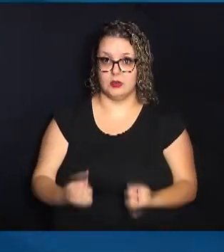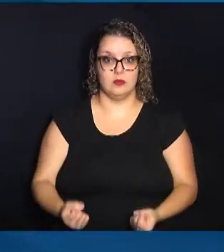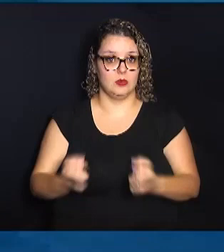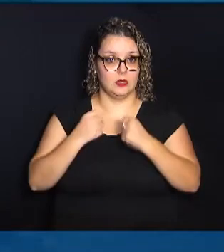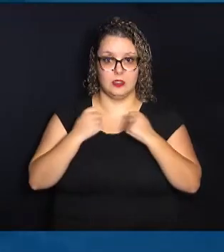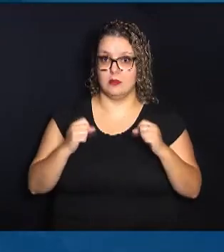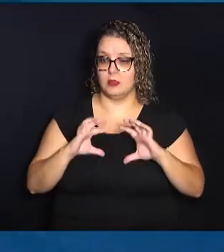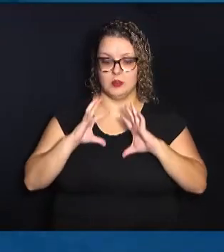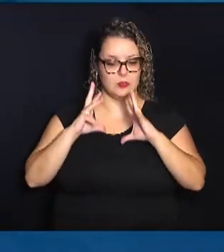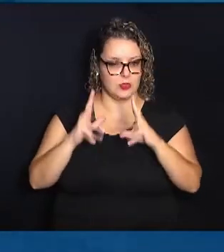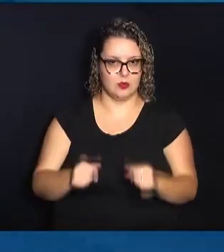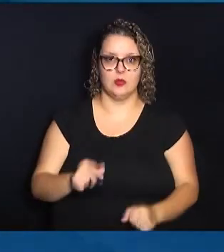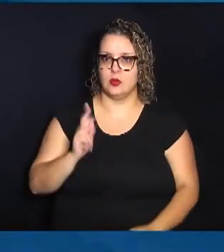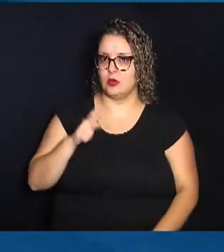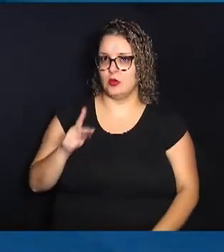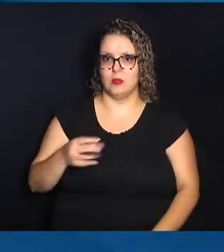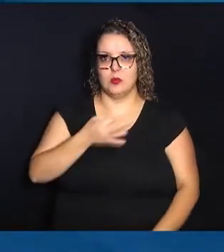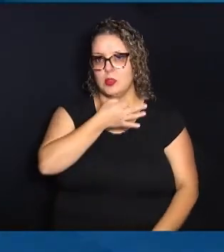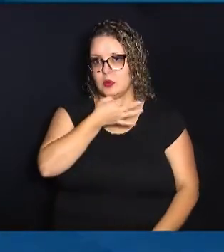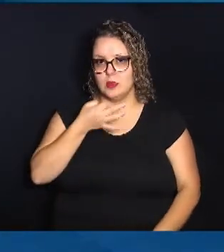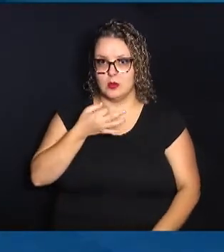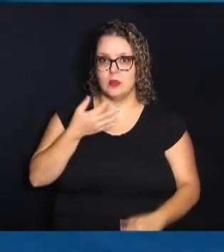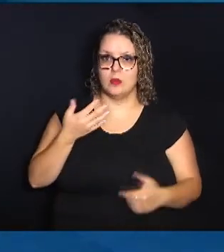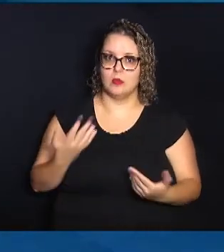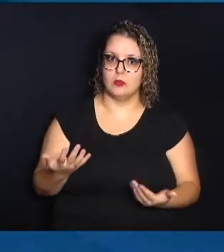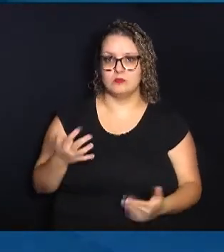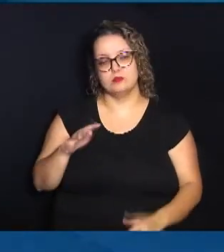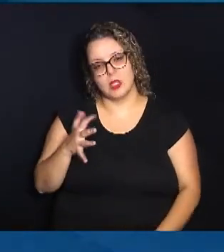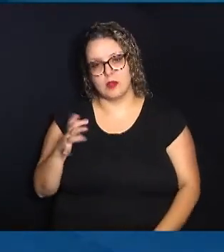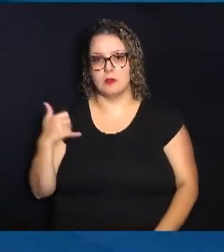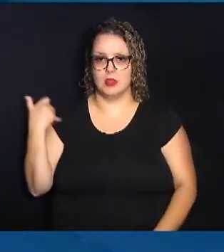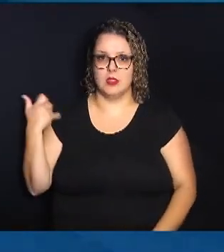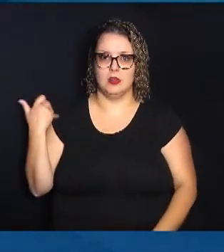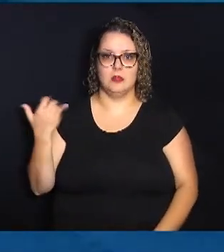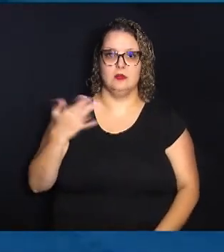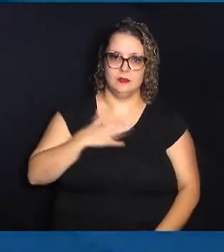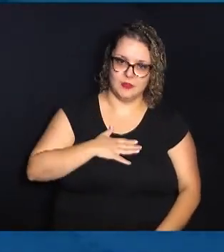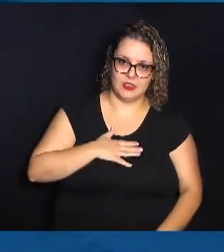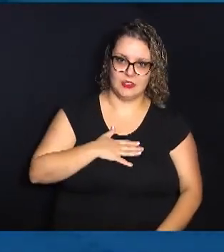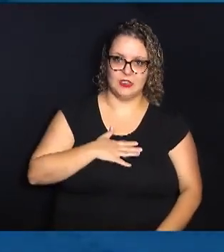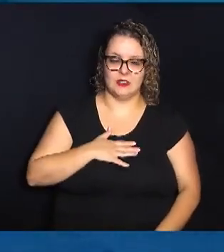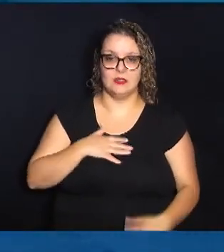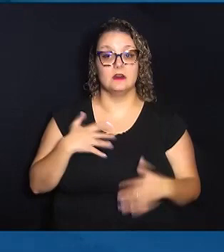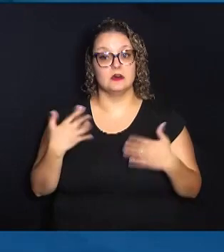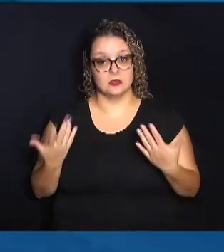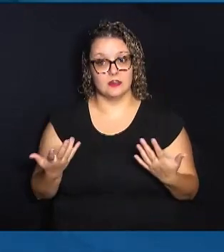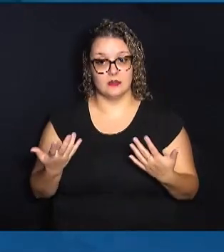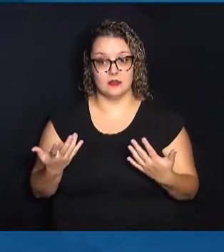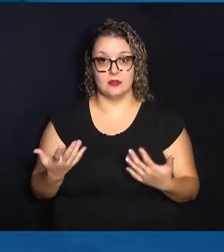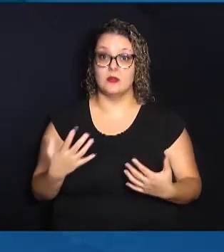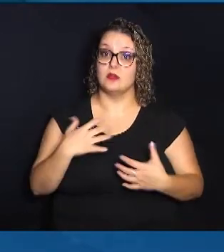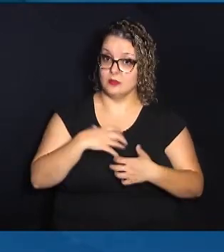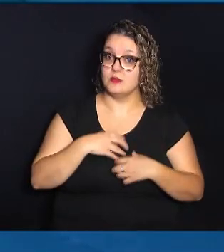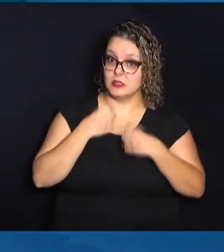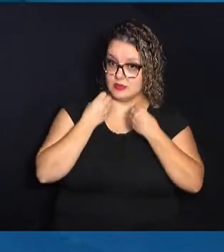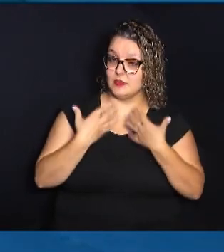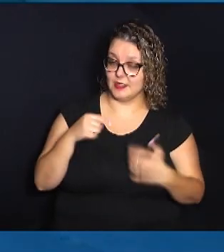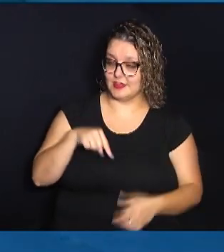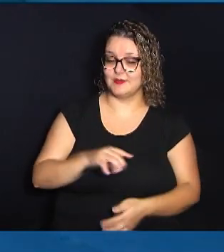completinha, o professor é ótimo. Mais ou menos a mesma faixa etária minha. Então, assim, eu me sinto muito bem aqui.